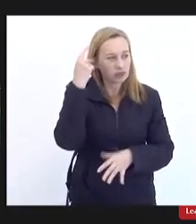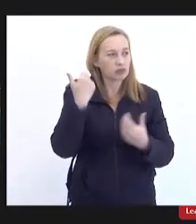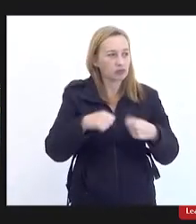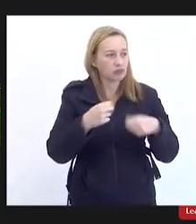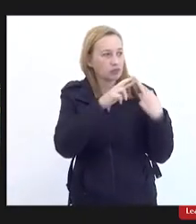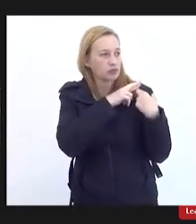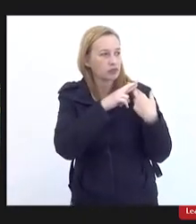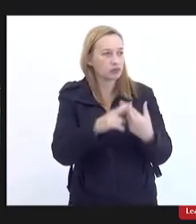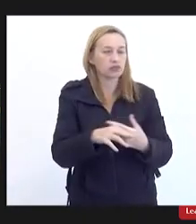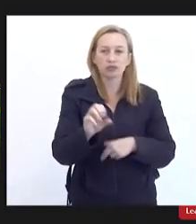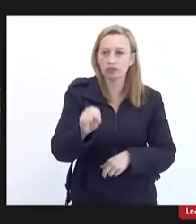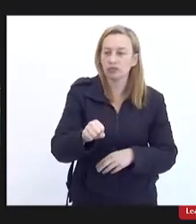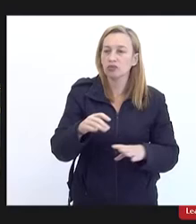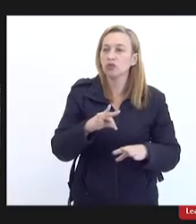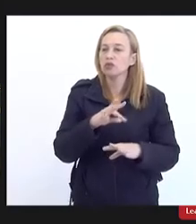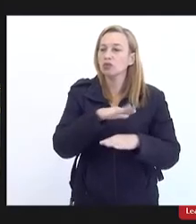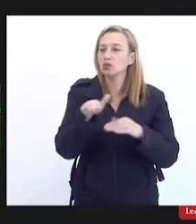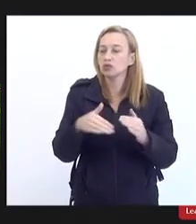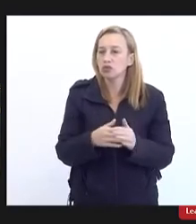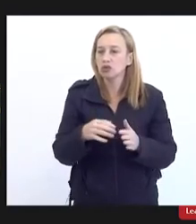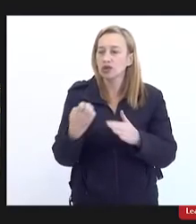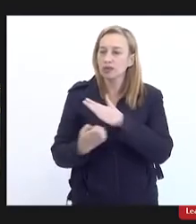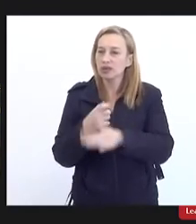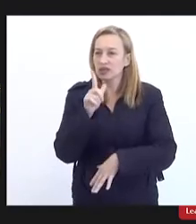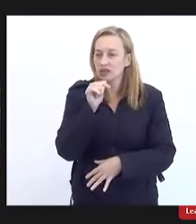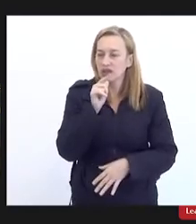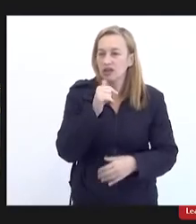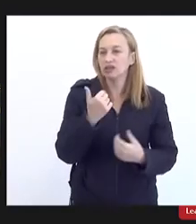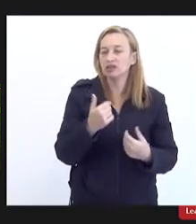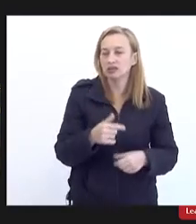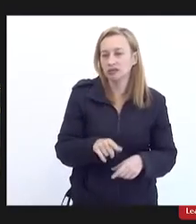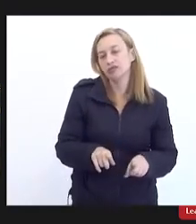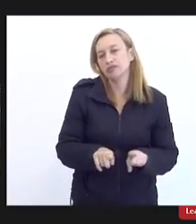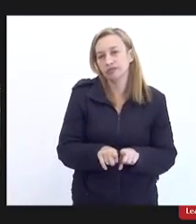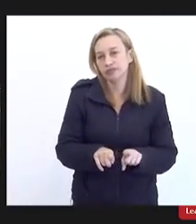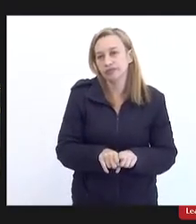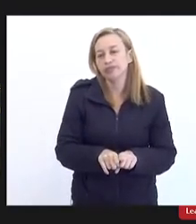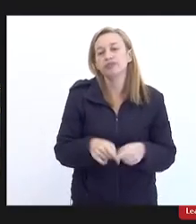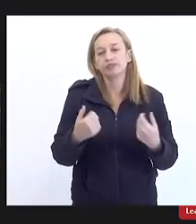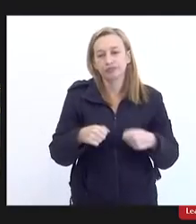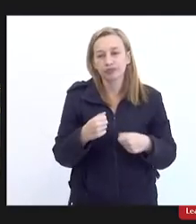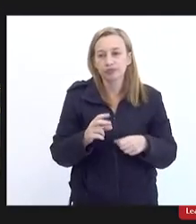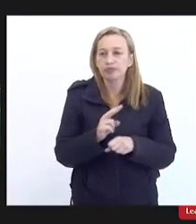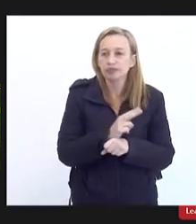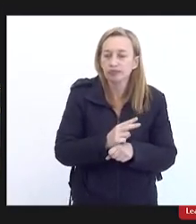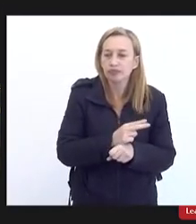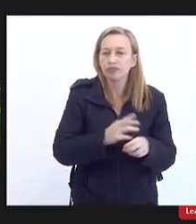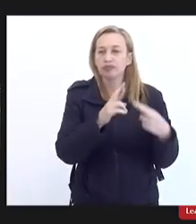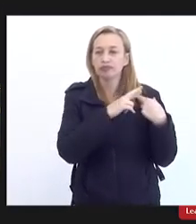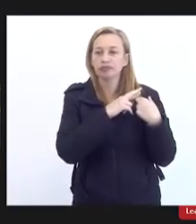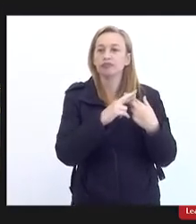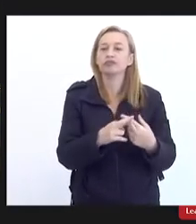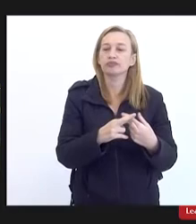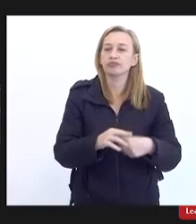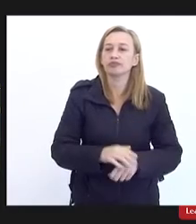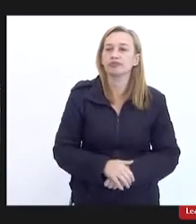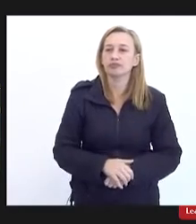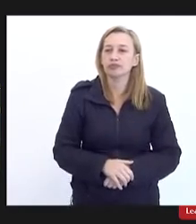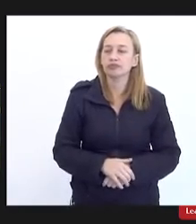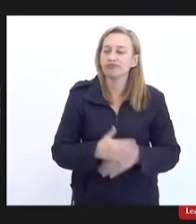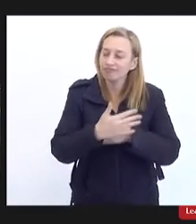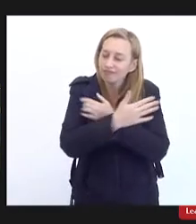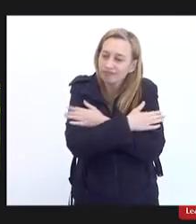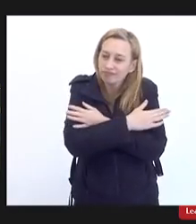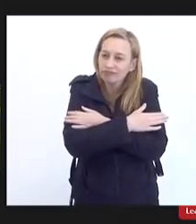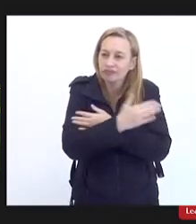responsabilizadas não foram porque a CEDAI era apenas uma executora então a gente tem que buscar responsabilidade quem tem que ser responsabilizado um fraterno